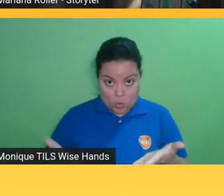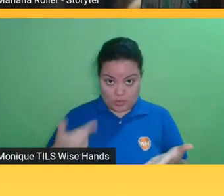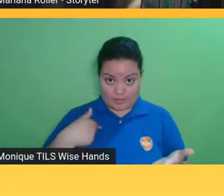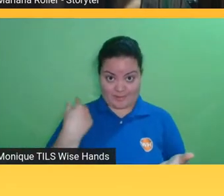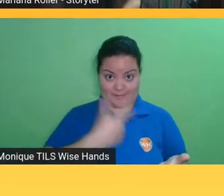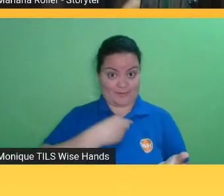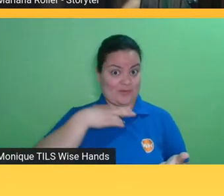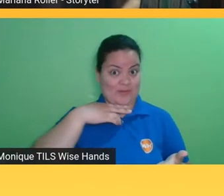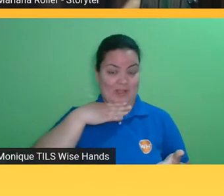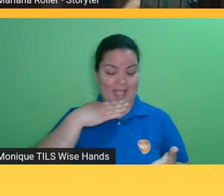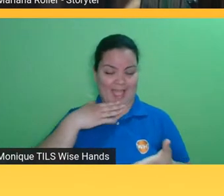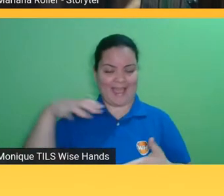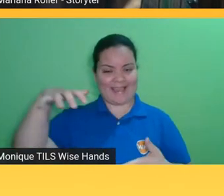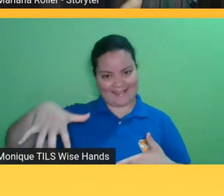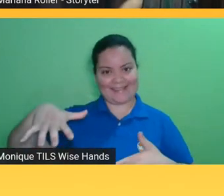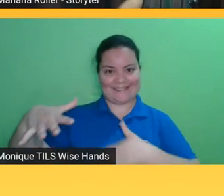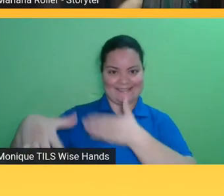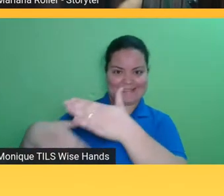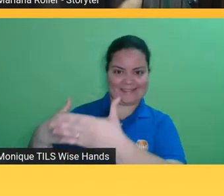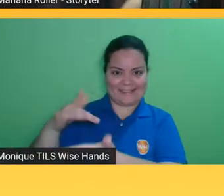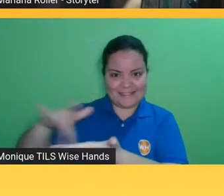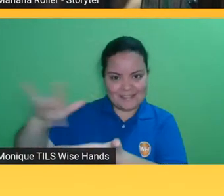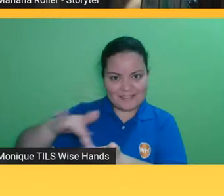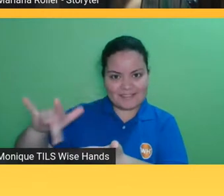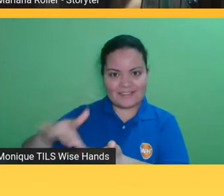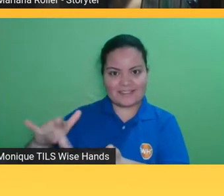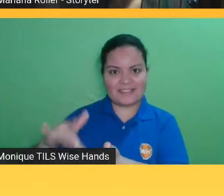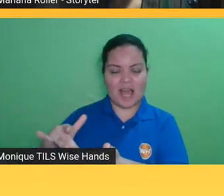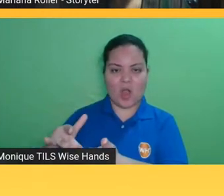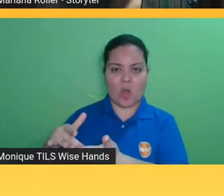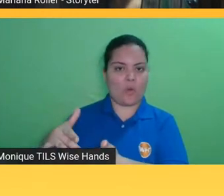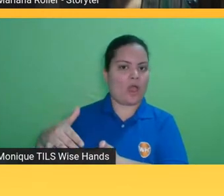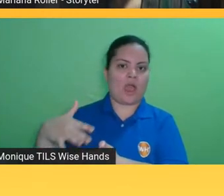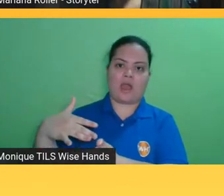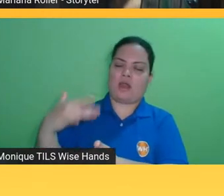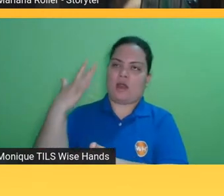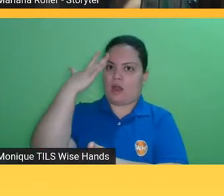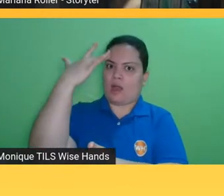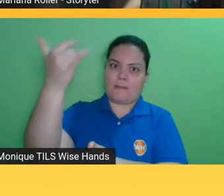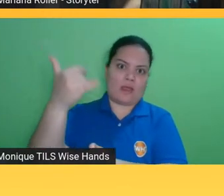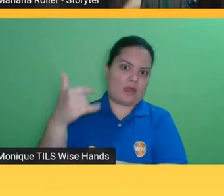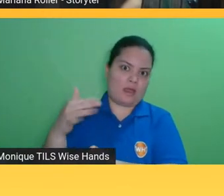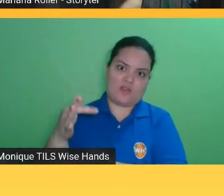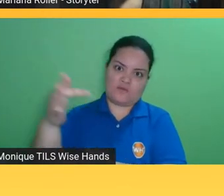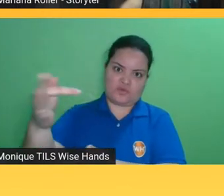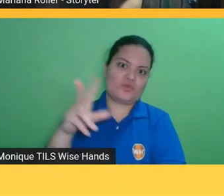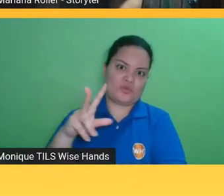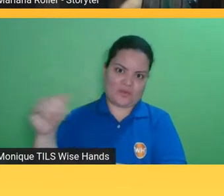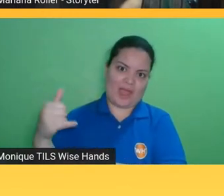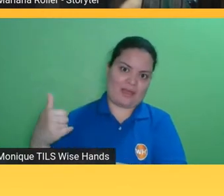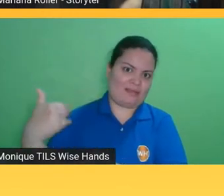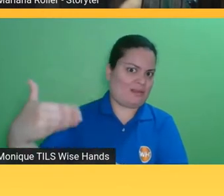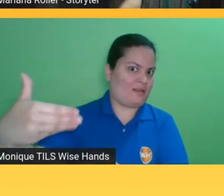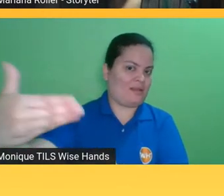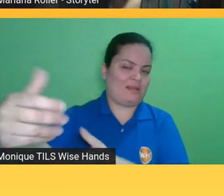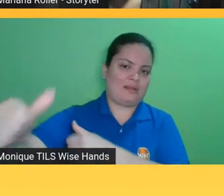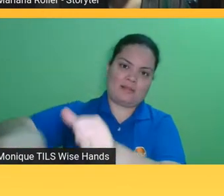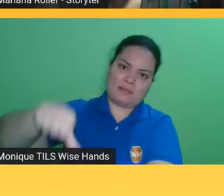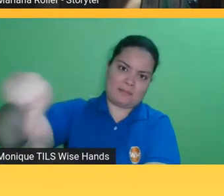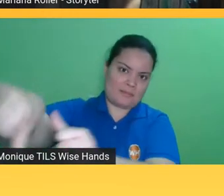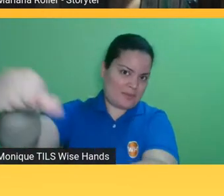anos mas o formato digital ele permanece é um formato que não tem volta mais porque a gente a gente